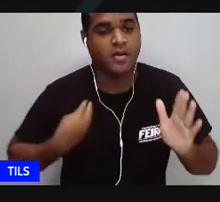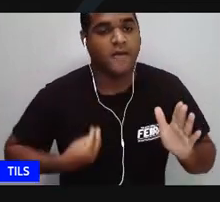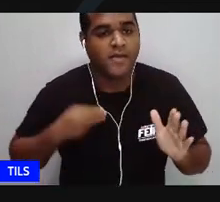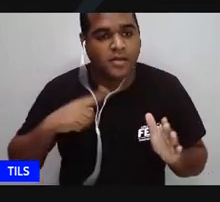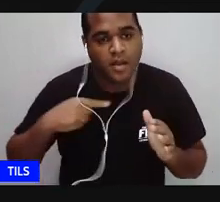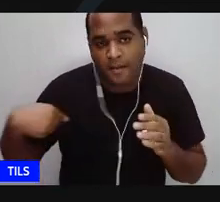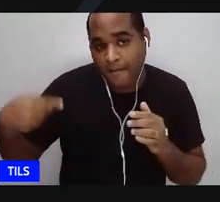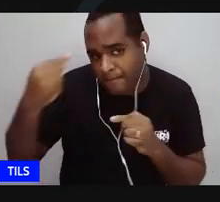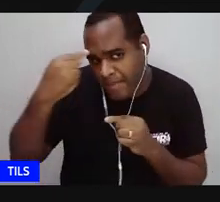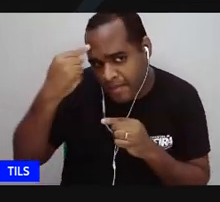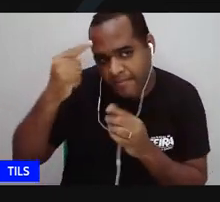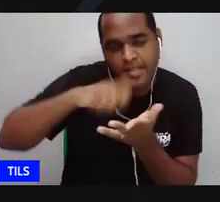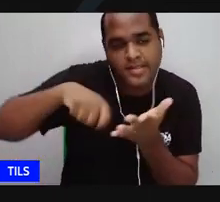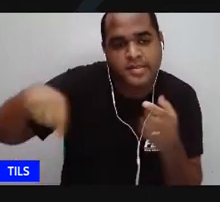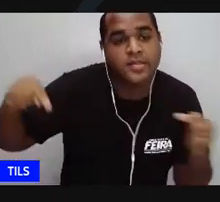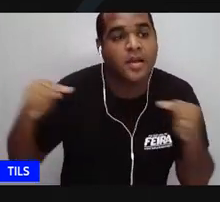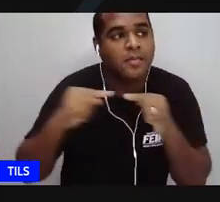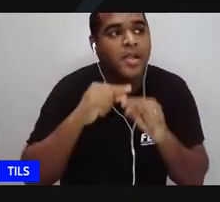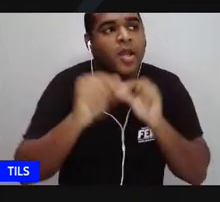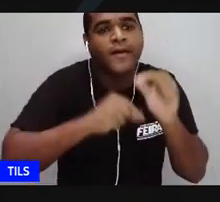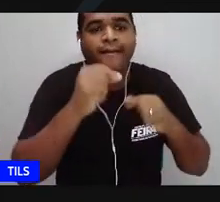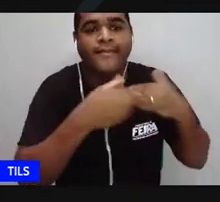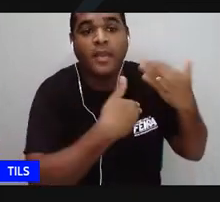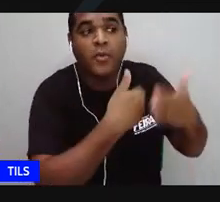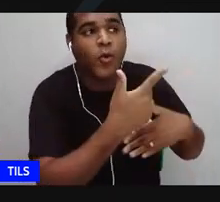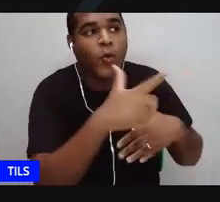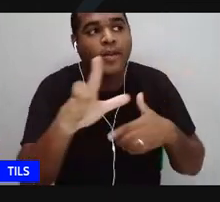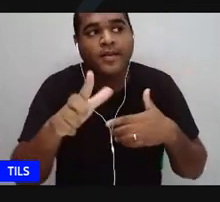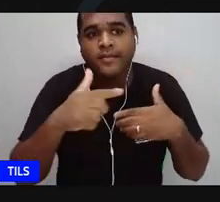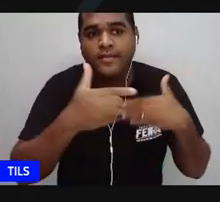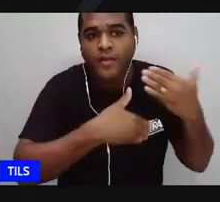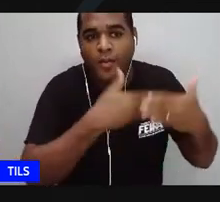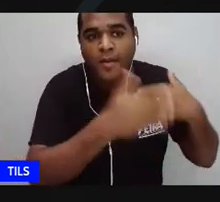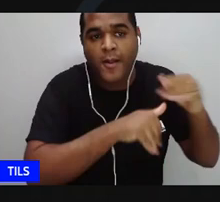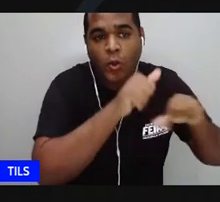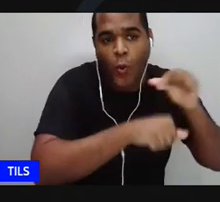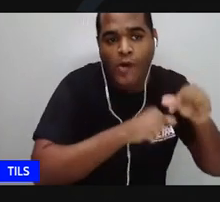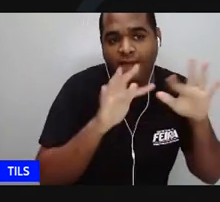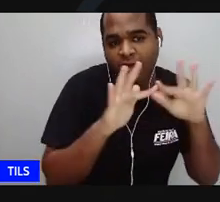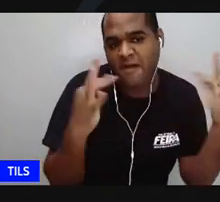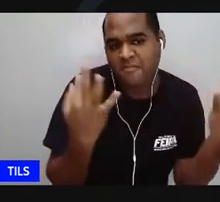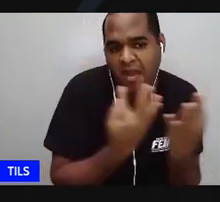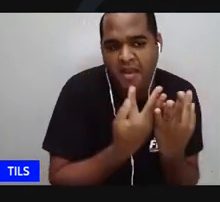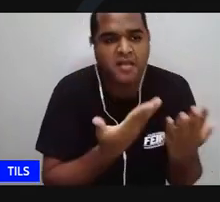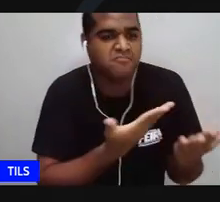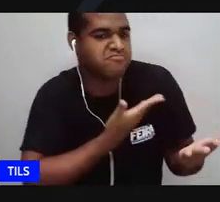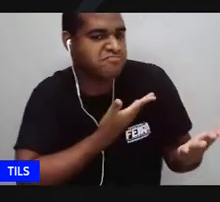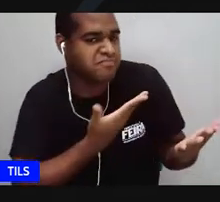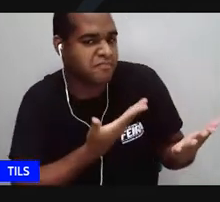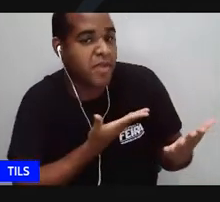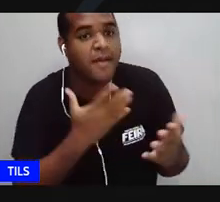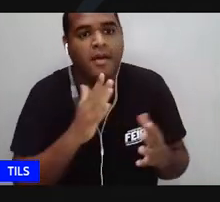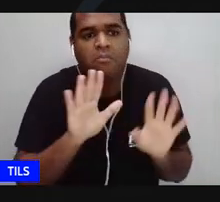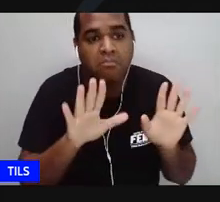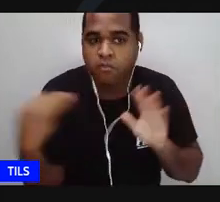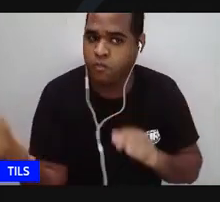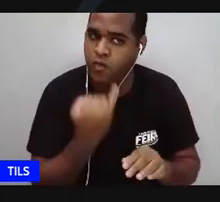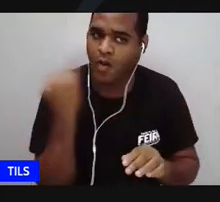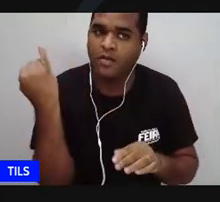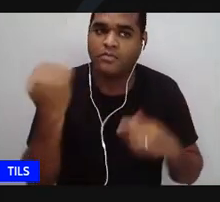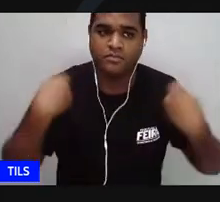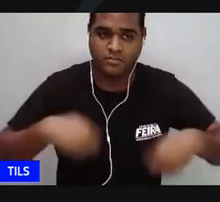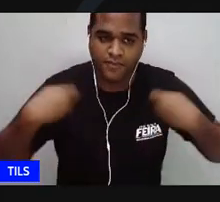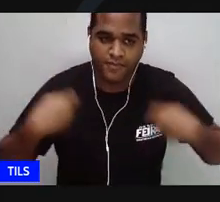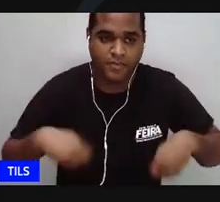escrita para quem vem depois de você, para a sua família, para os seus amigos. Isso é importante. Por quê?